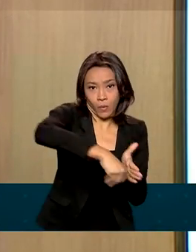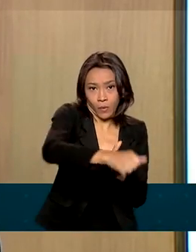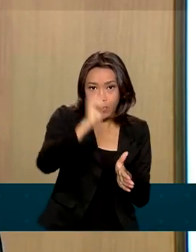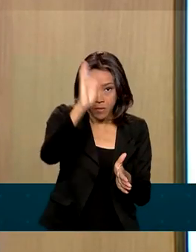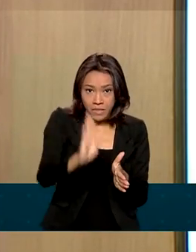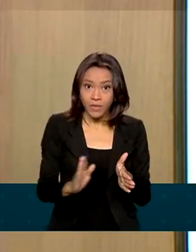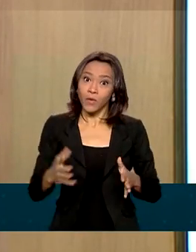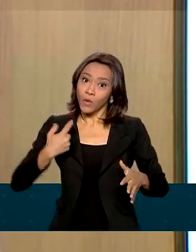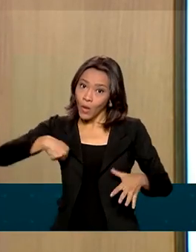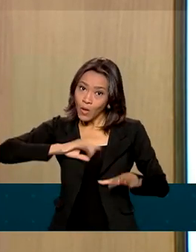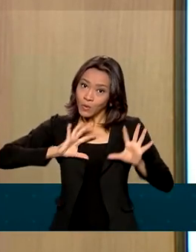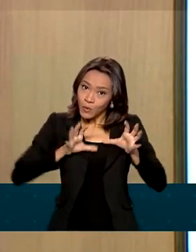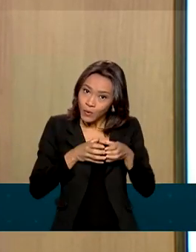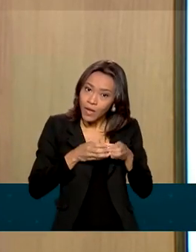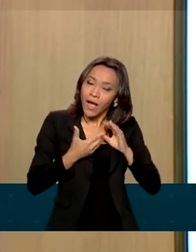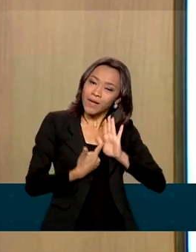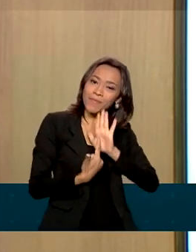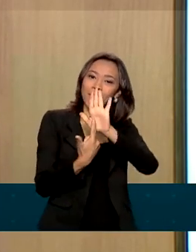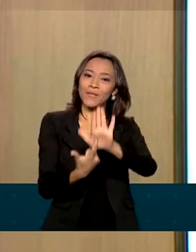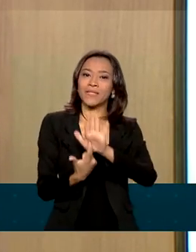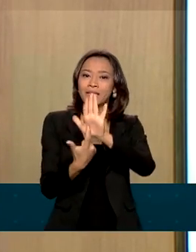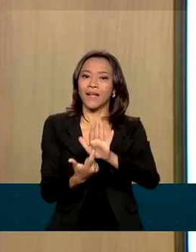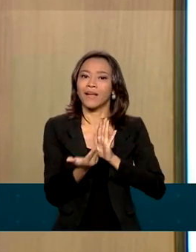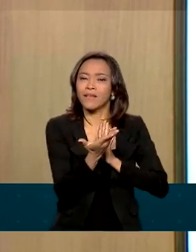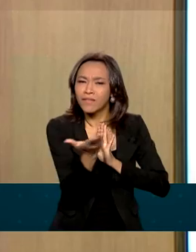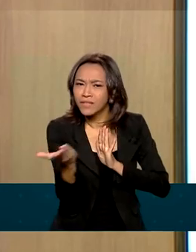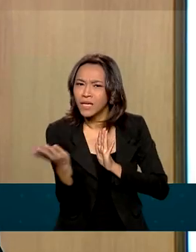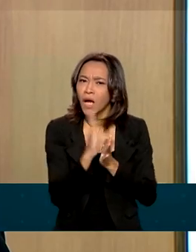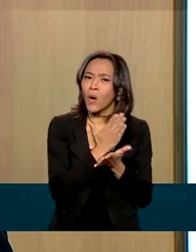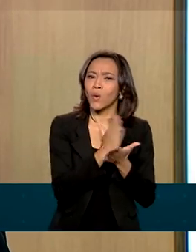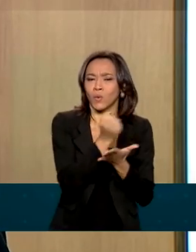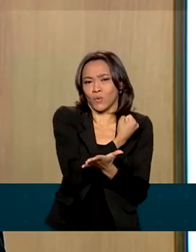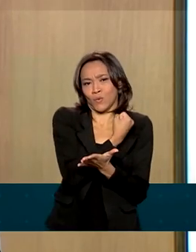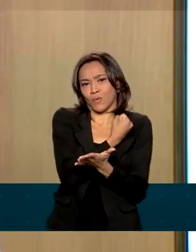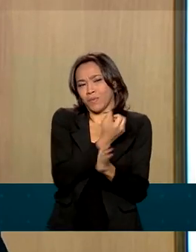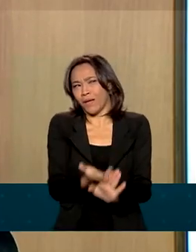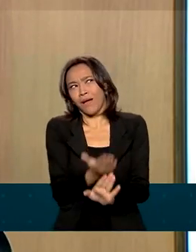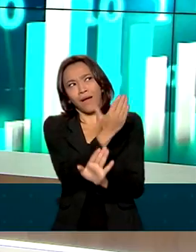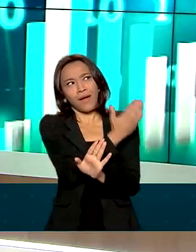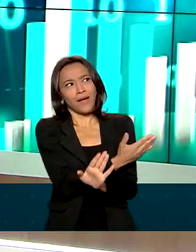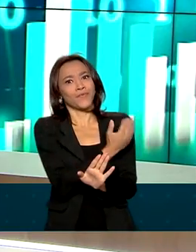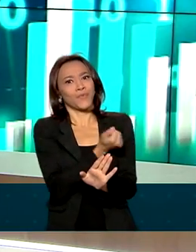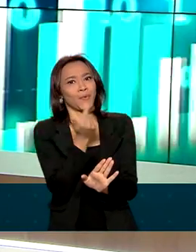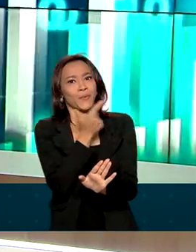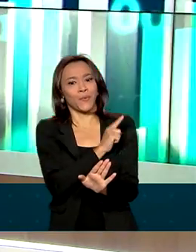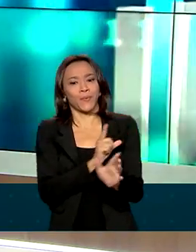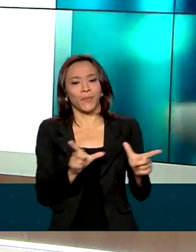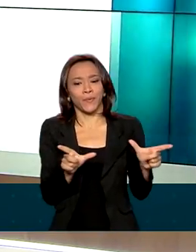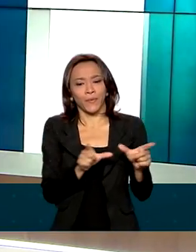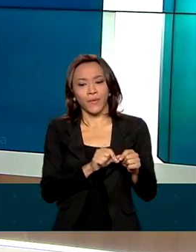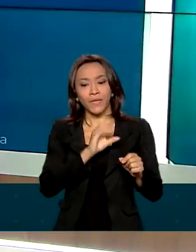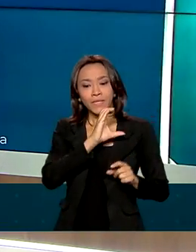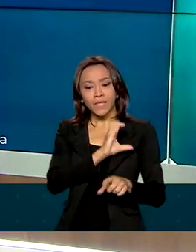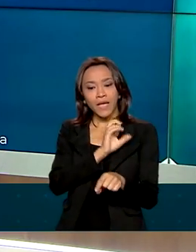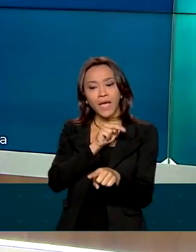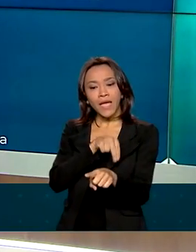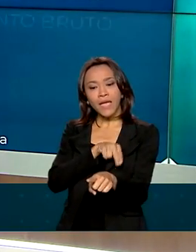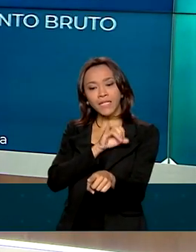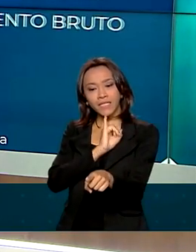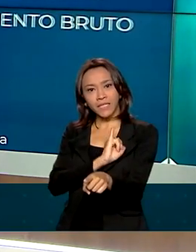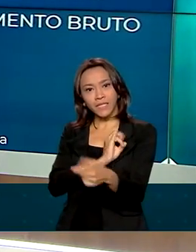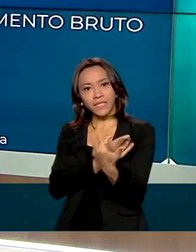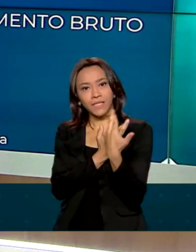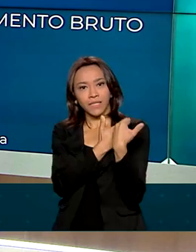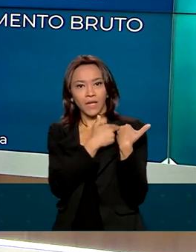nossa equipe trouxe para você, telespectador, alguns números que foram obtidos pela CNI, pela Confederação Nacional da